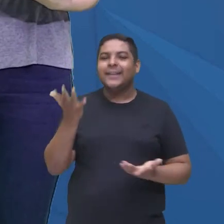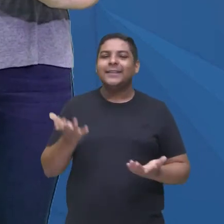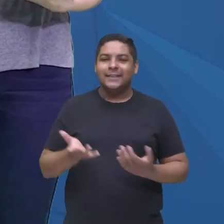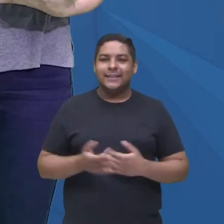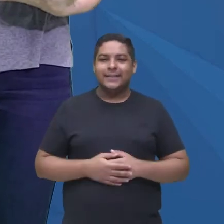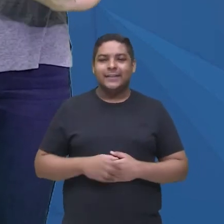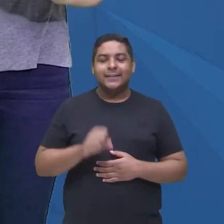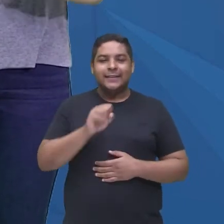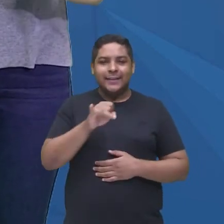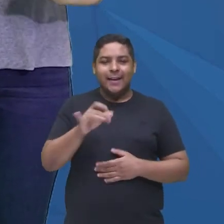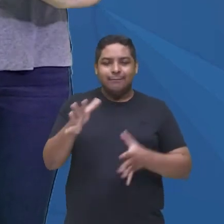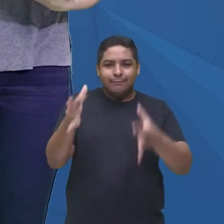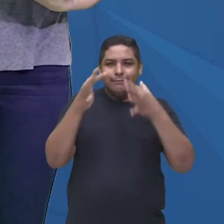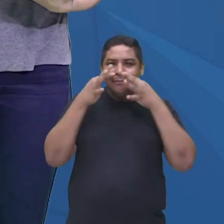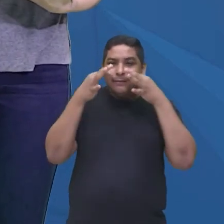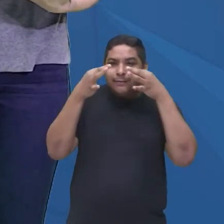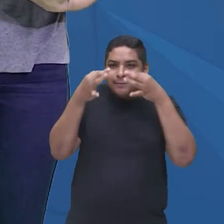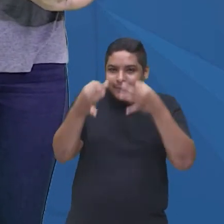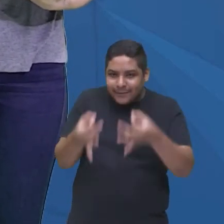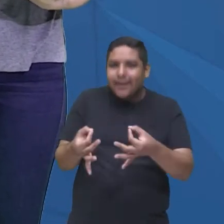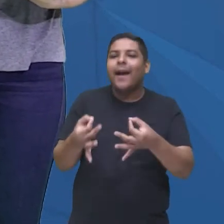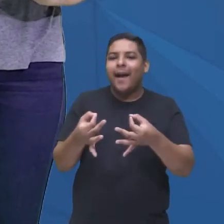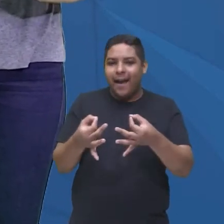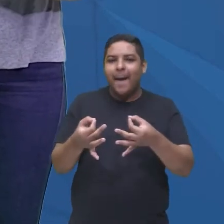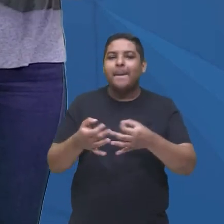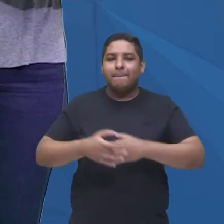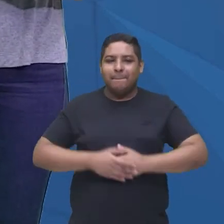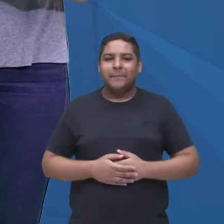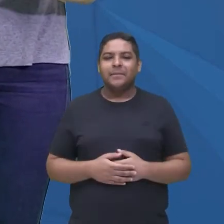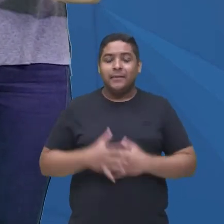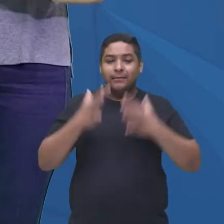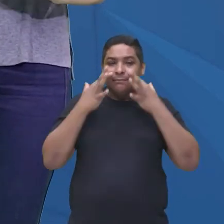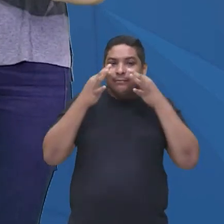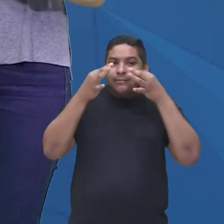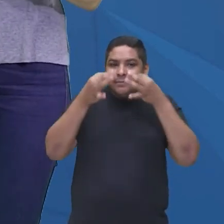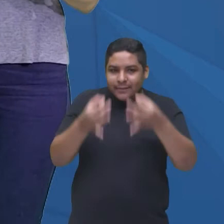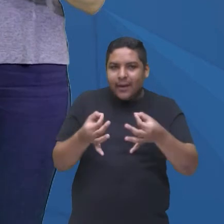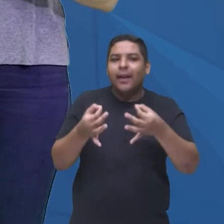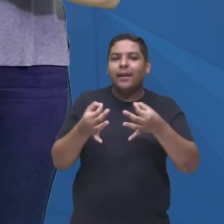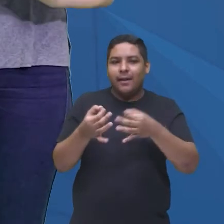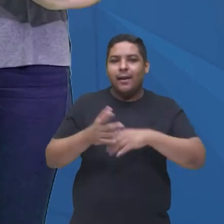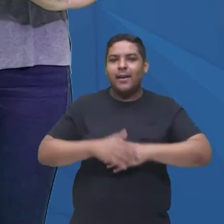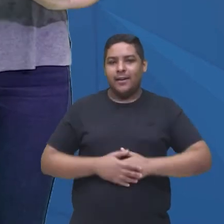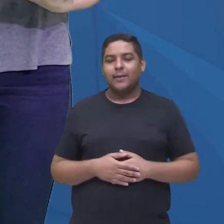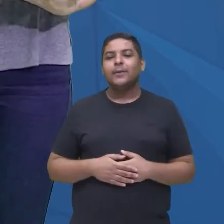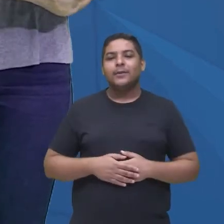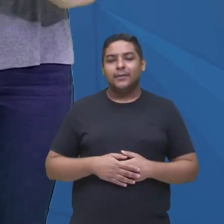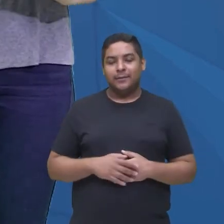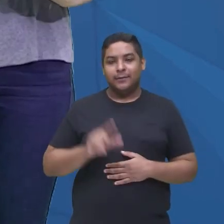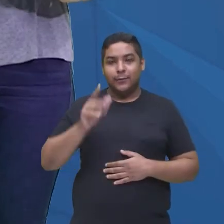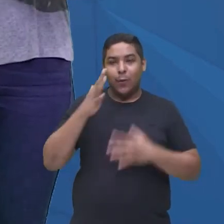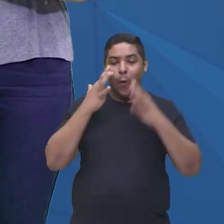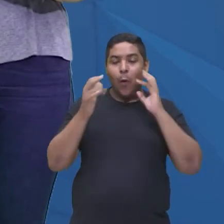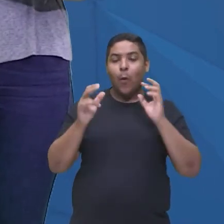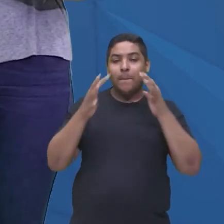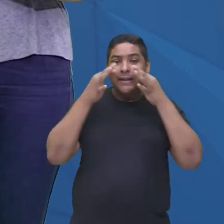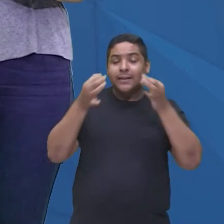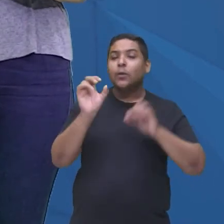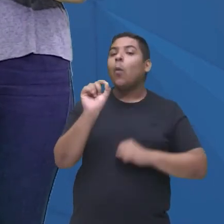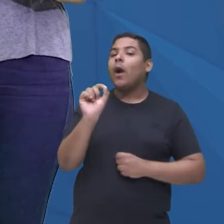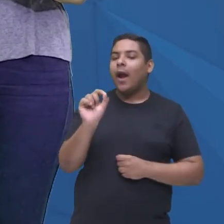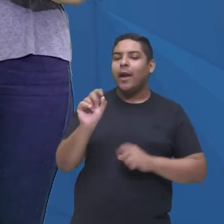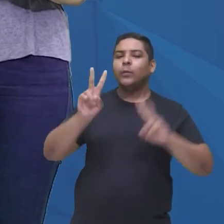prestar atenção, no título da série, você já tem ali, ó, meio caminho andado, para a sua resposta,